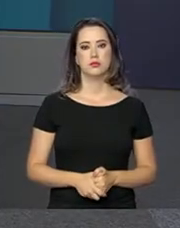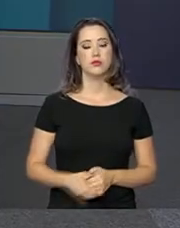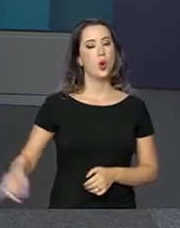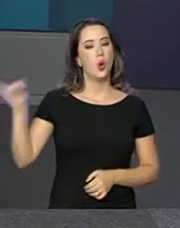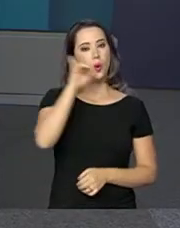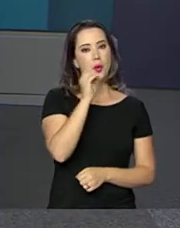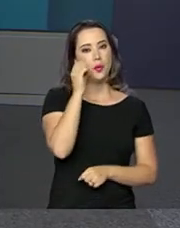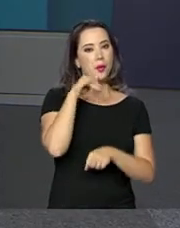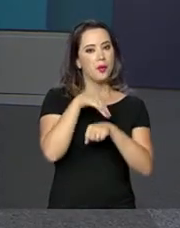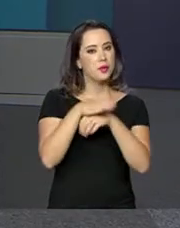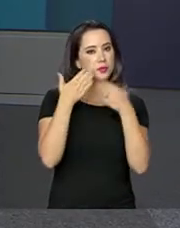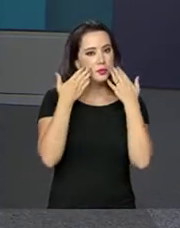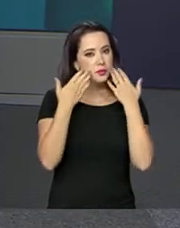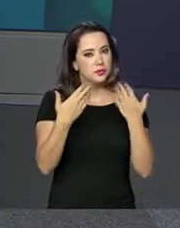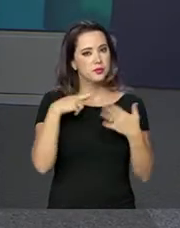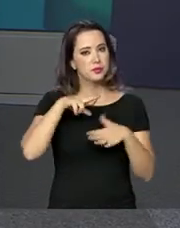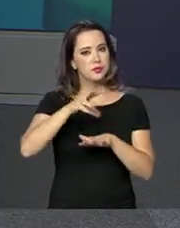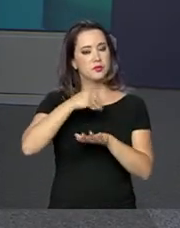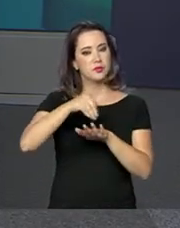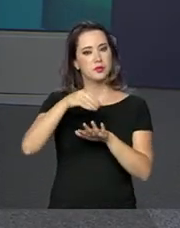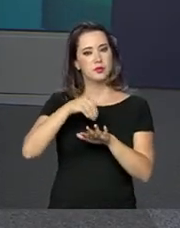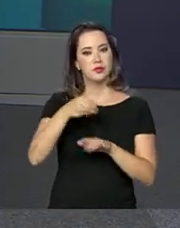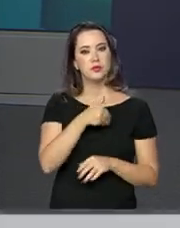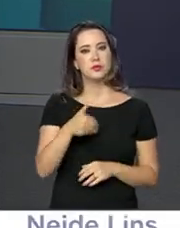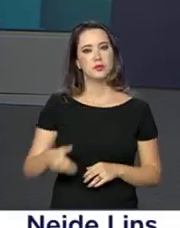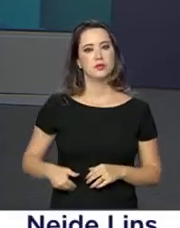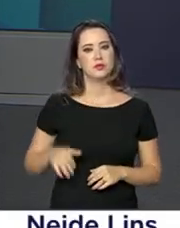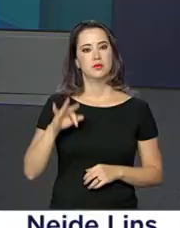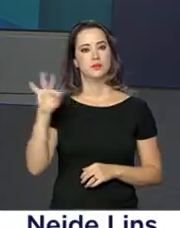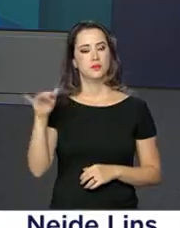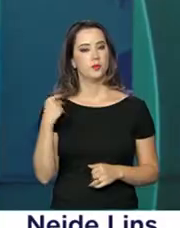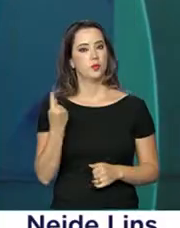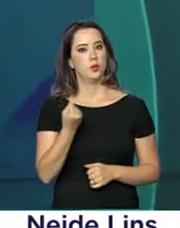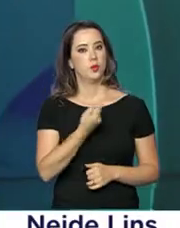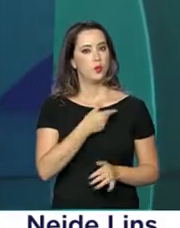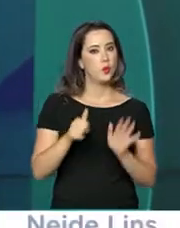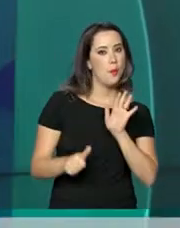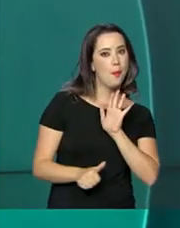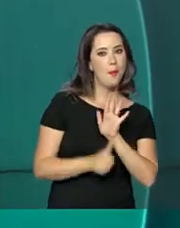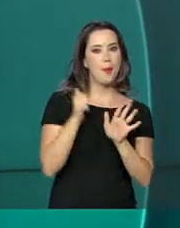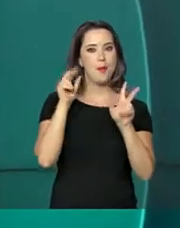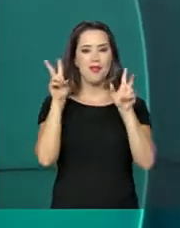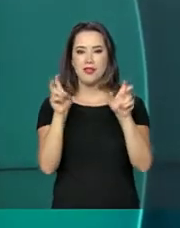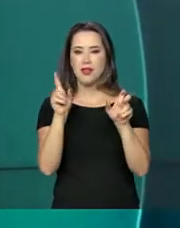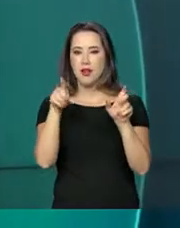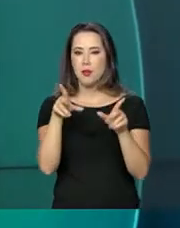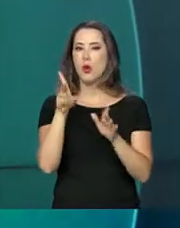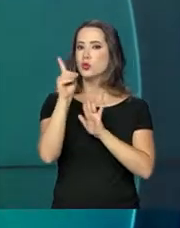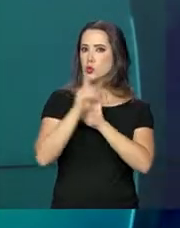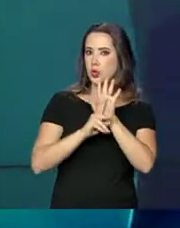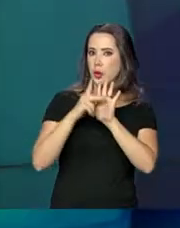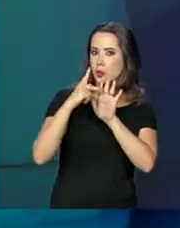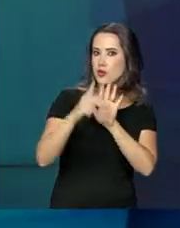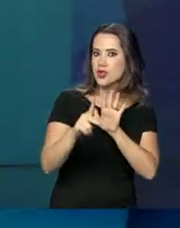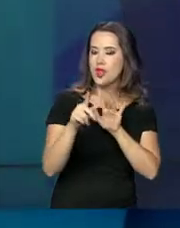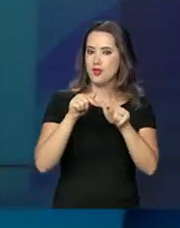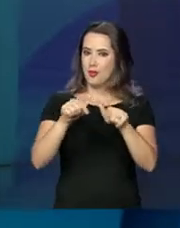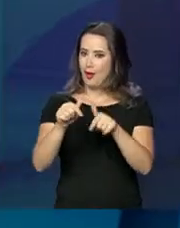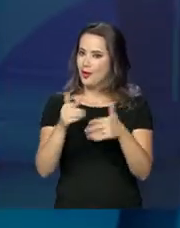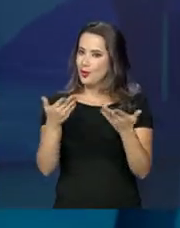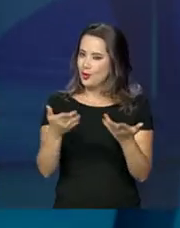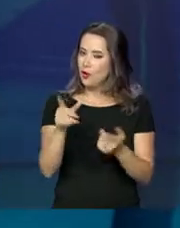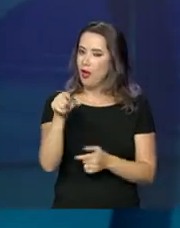Olá, boa noite. Estamos de volta com as notícias do Governo Federal. E o nosso primeiro tema é um direito do trabalhador, o